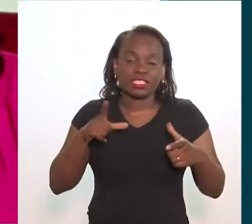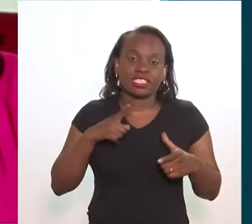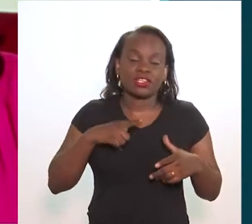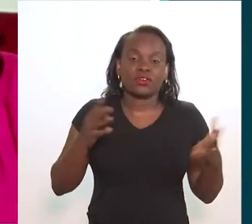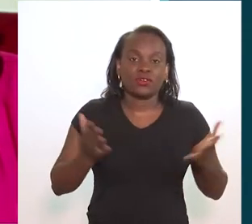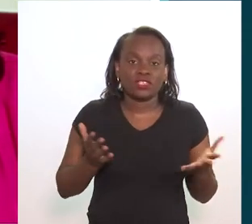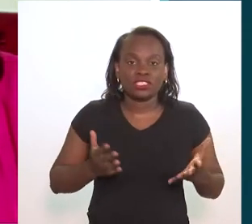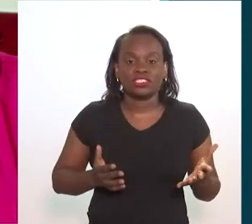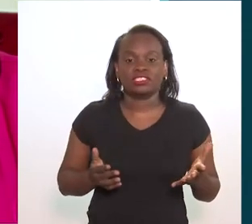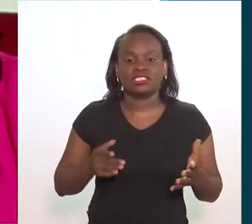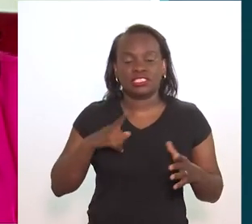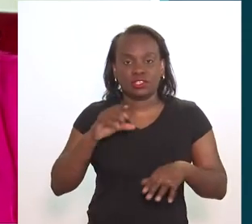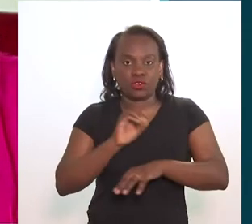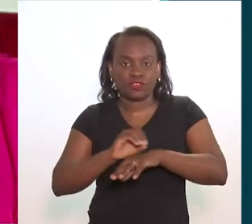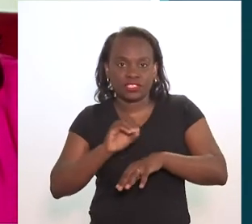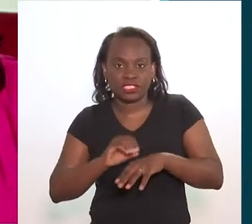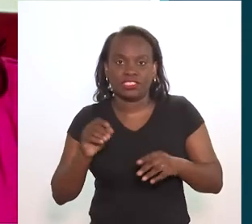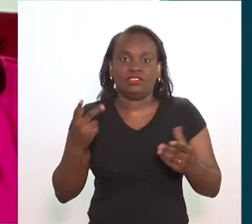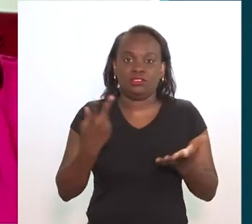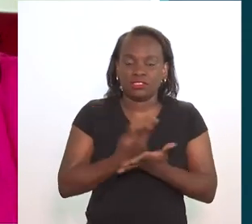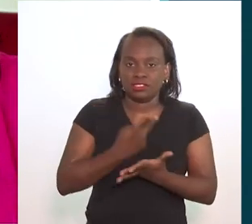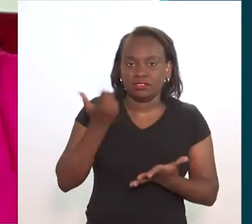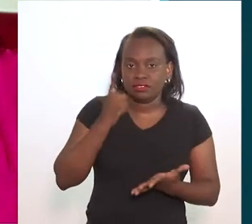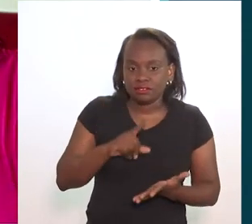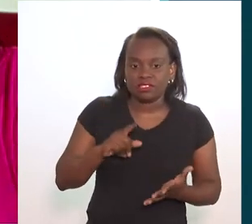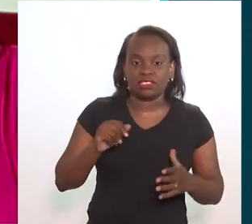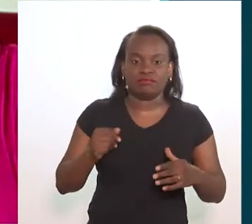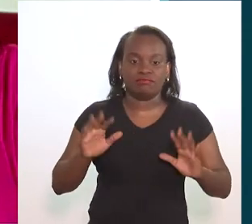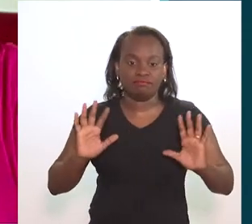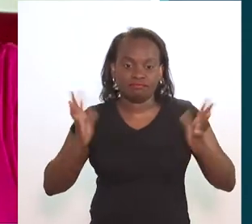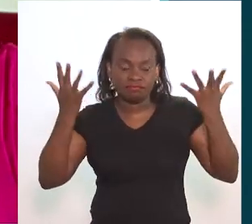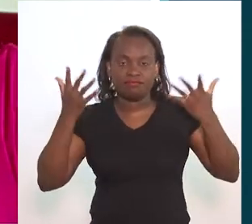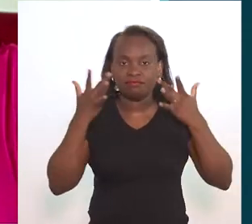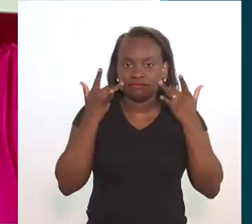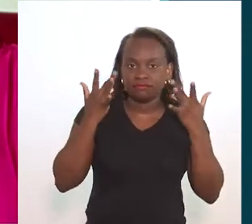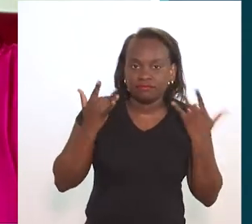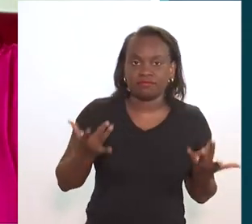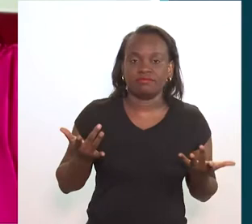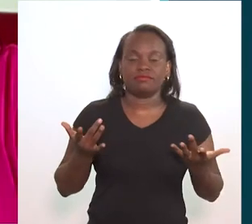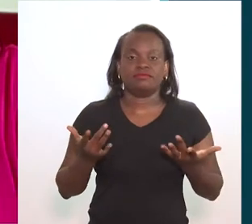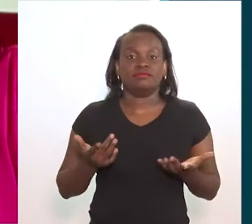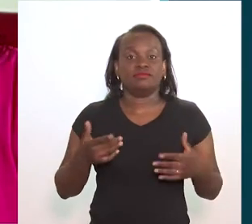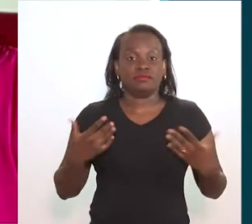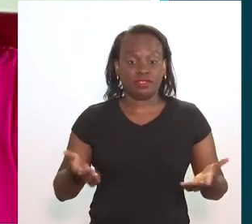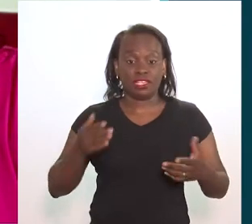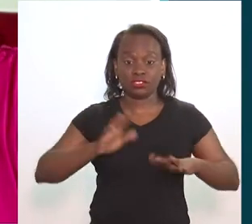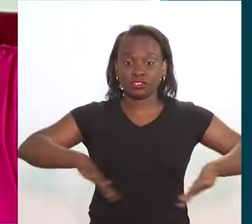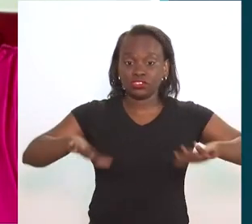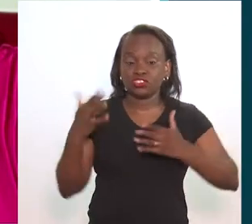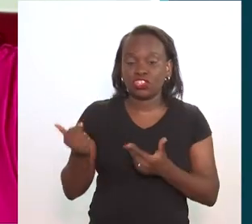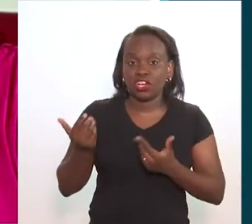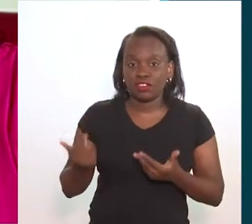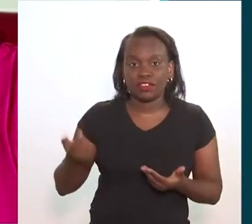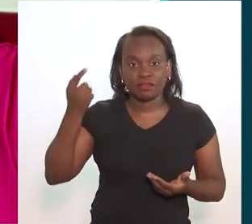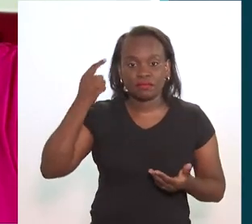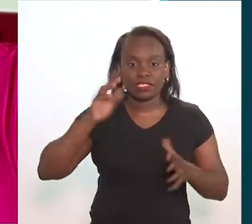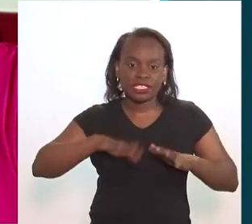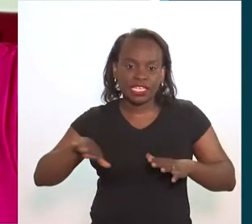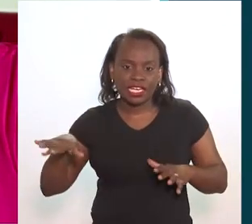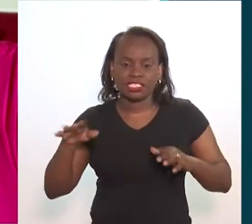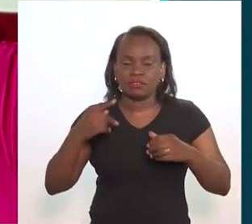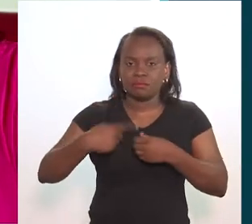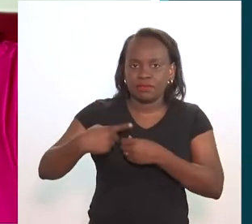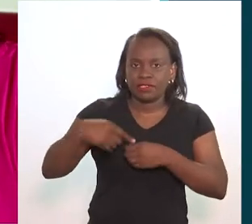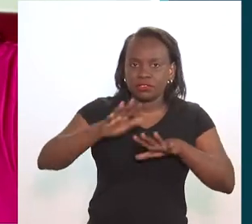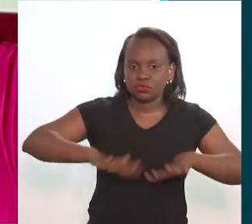E esse espaço é o que a gente tem hoje em dia com oficinas acontecendo, com espetáculos teatrais, onde a